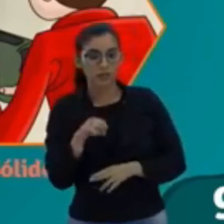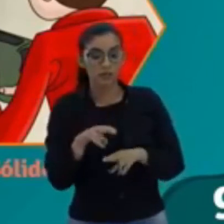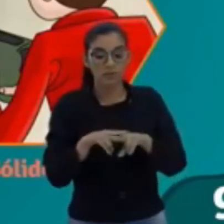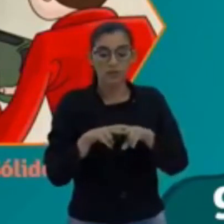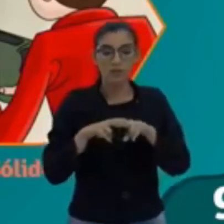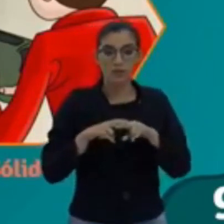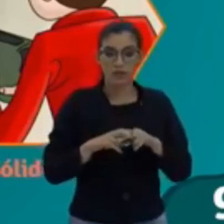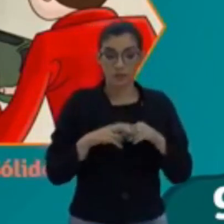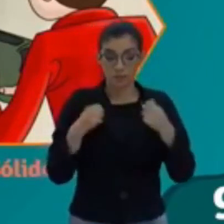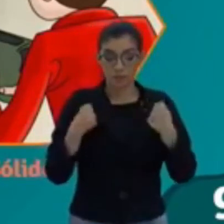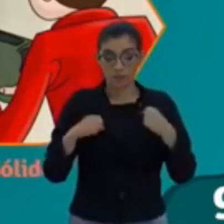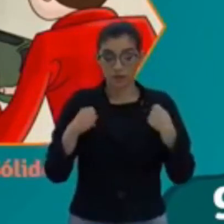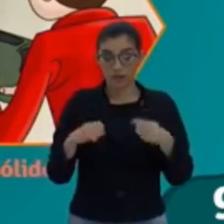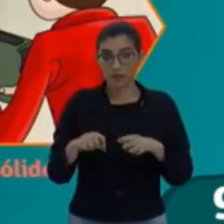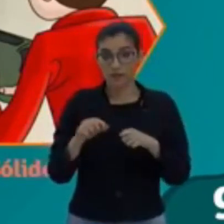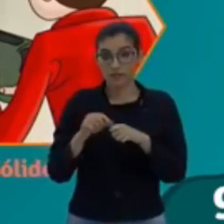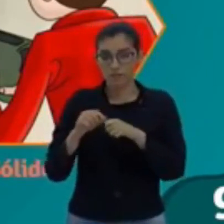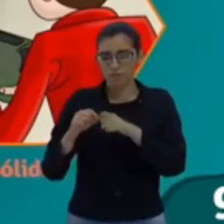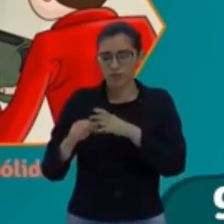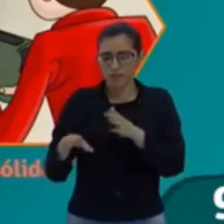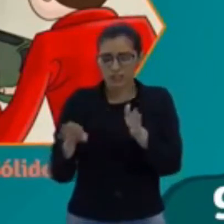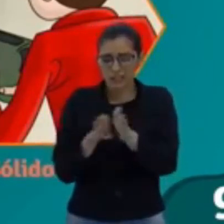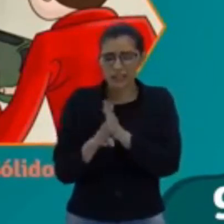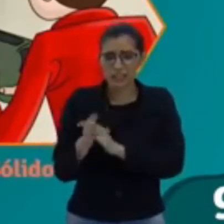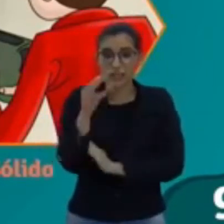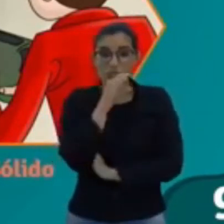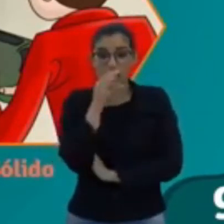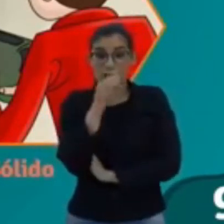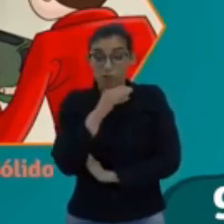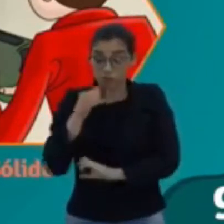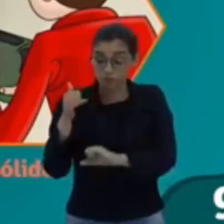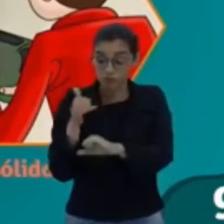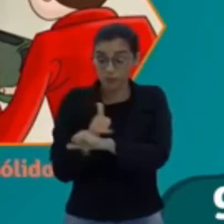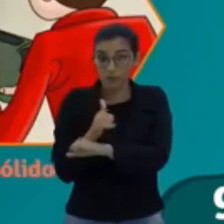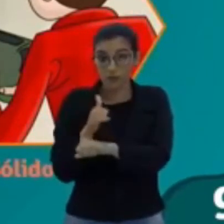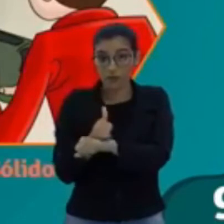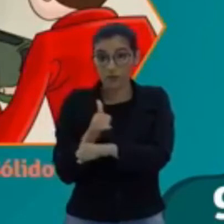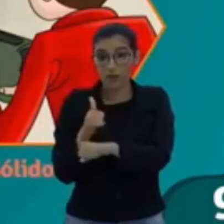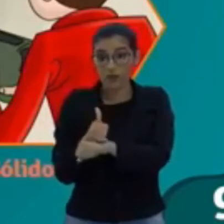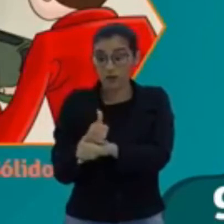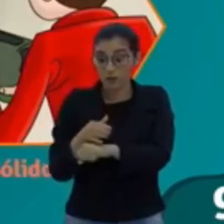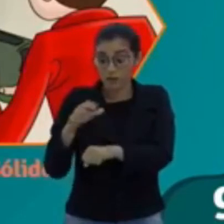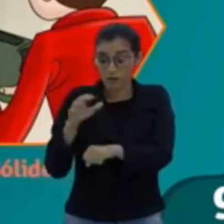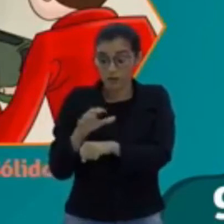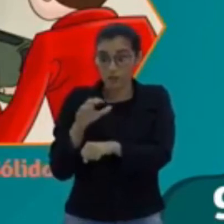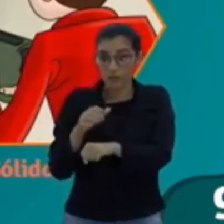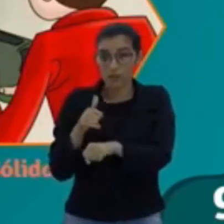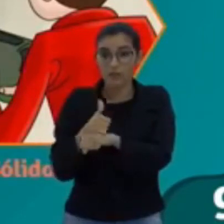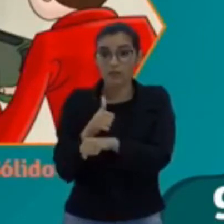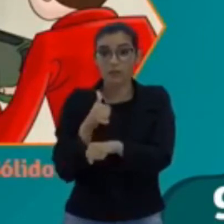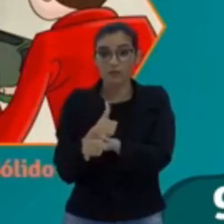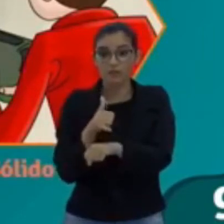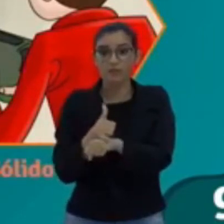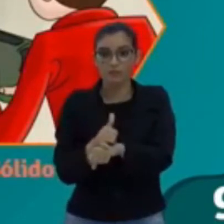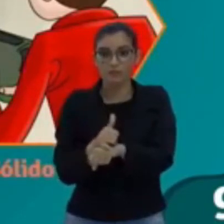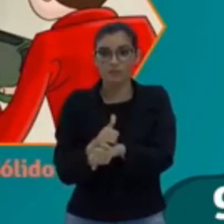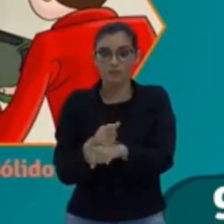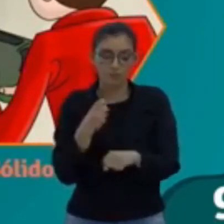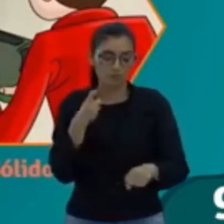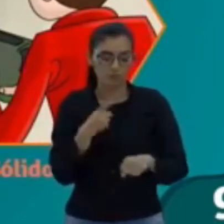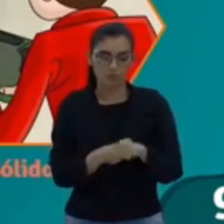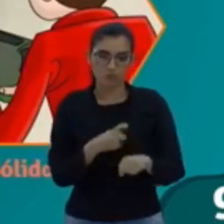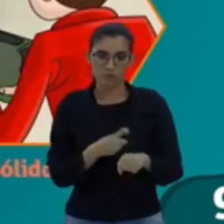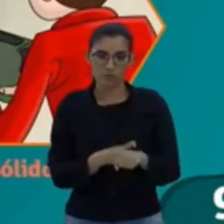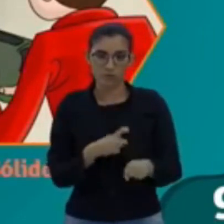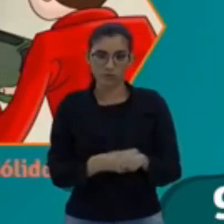precisar produzir uma onda sonora e queira que ela chegue mais rápido, eu tenho que produzir ela no meio sólido.